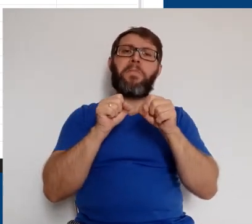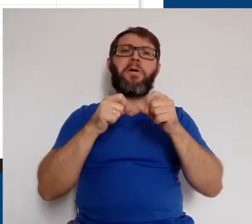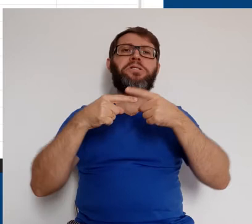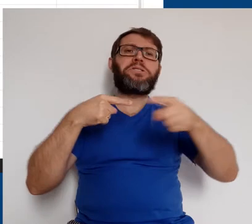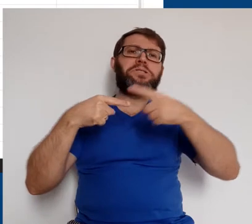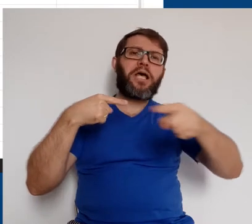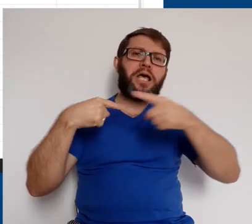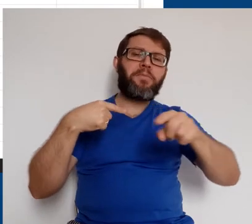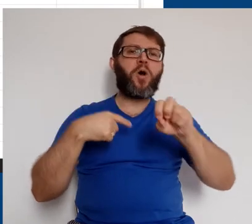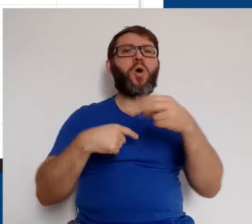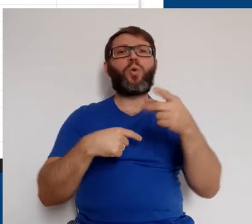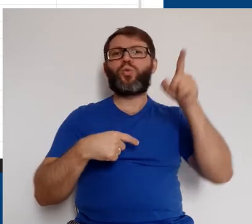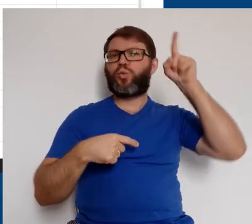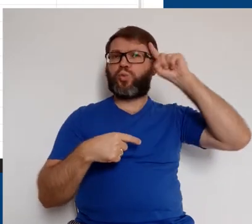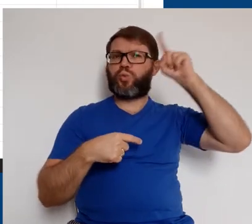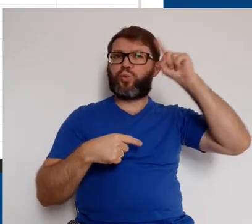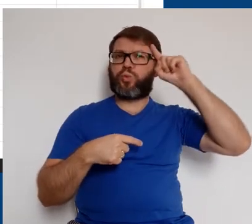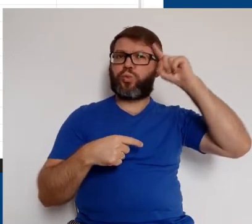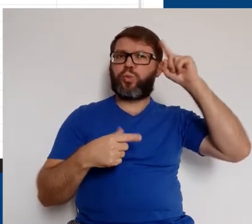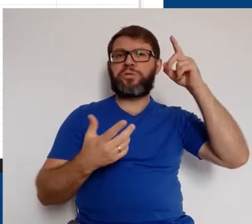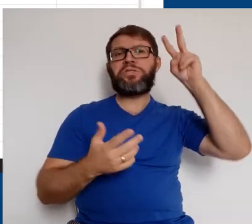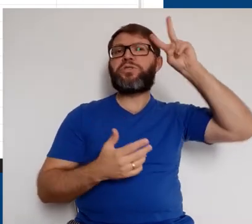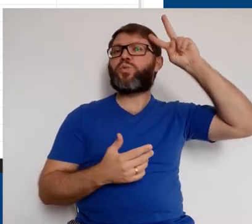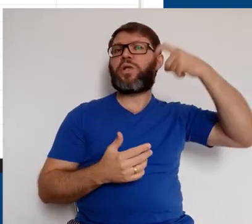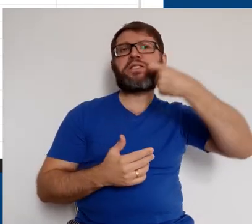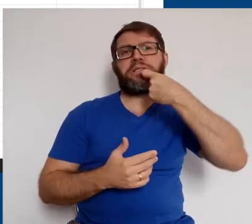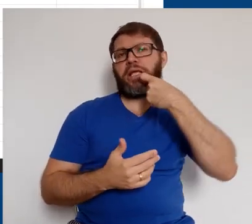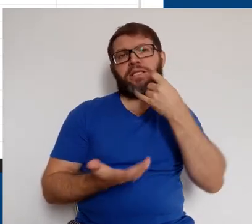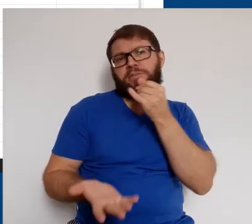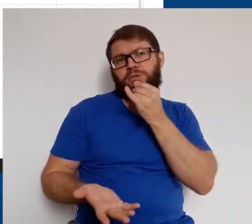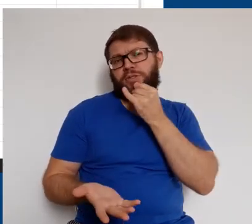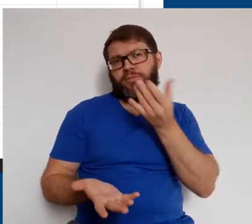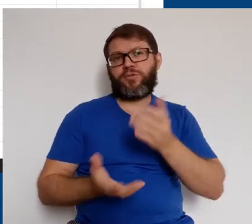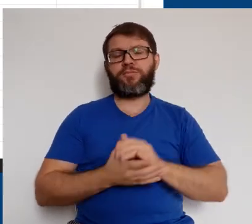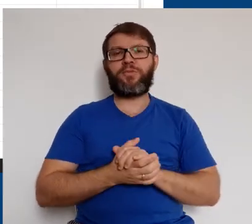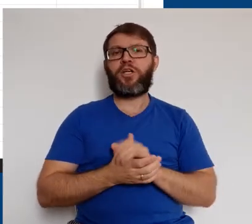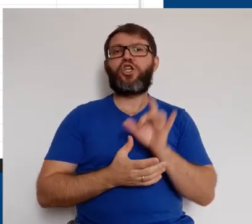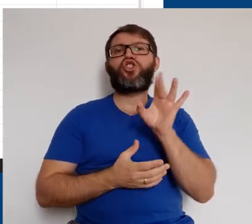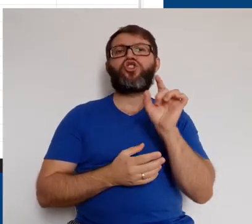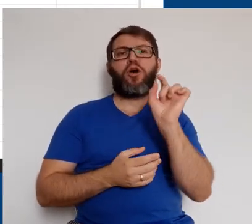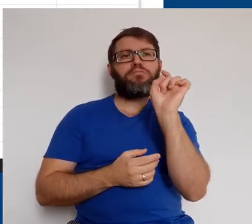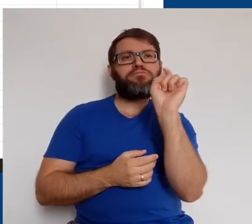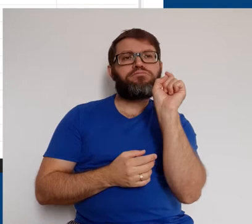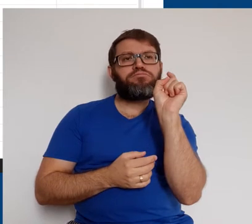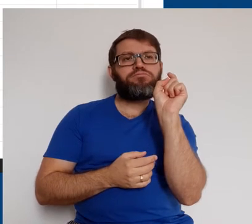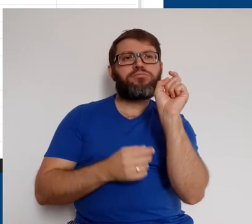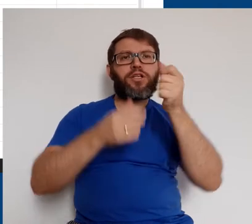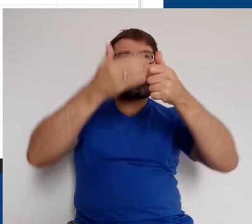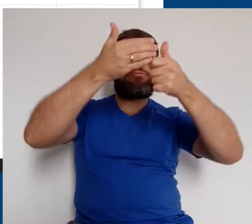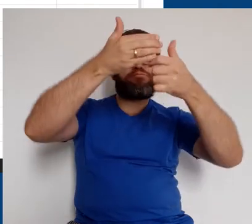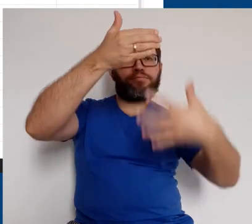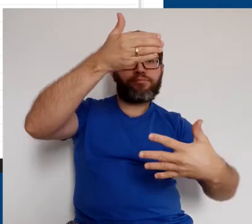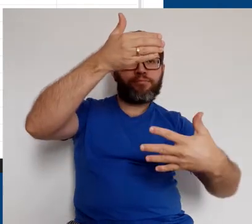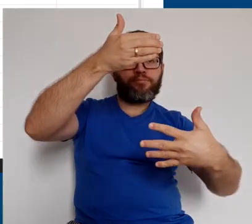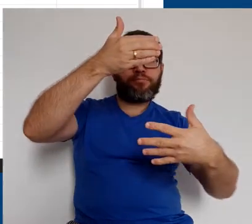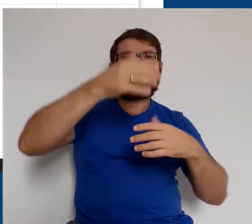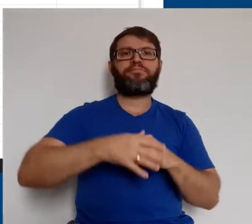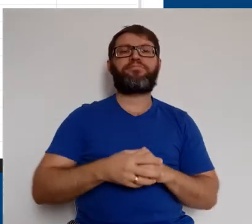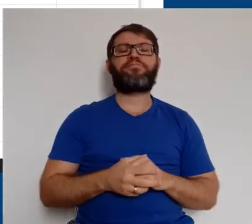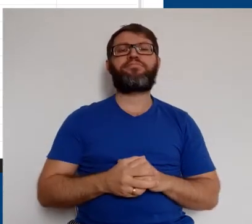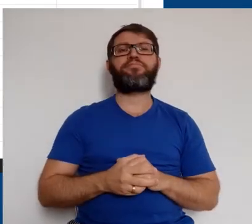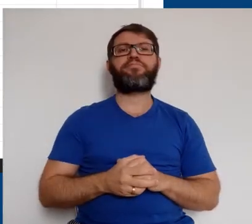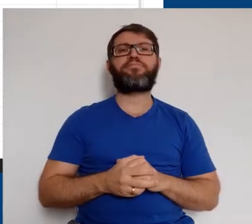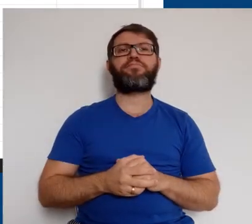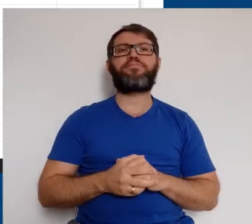disponível toda semana ou todos os dias da semana, de segunda a sexta, por exemplo. Basta selecionar clicando na